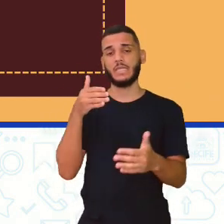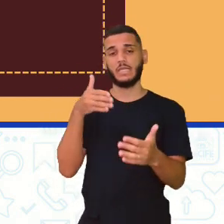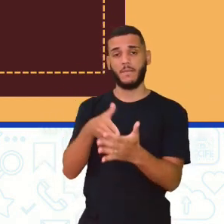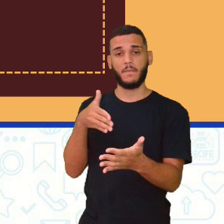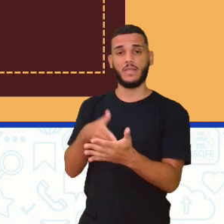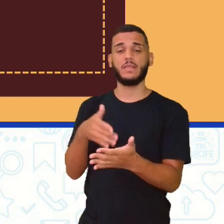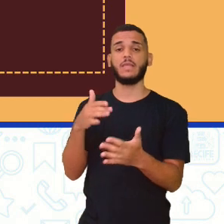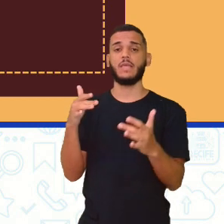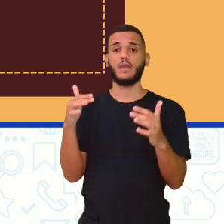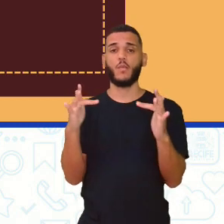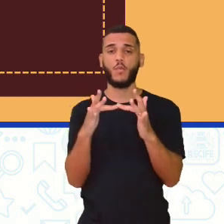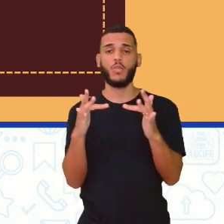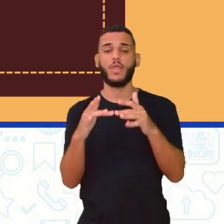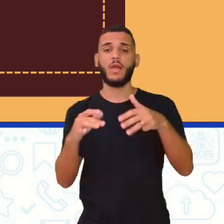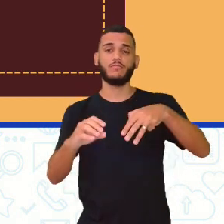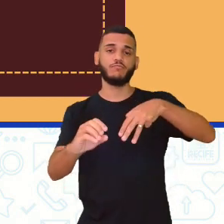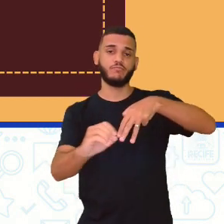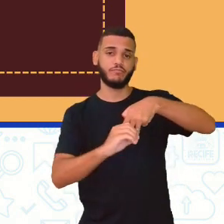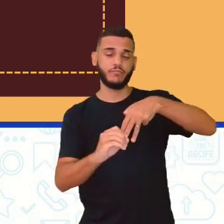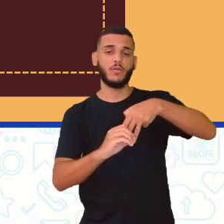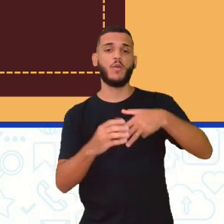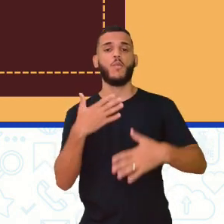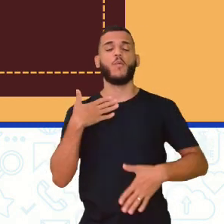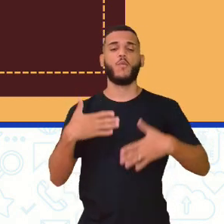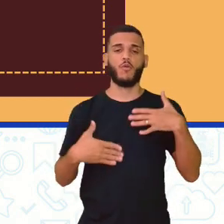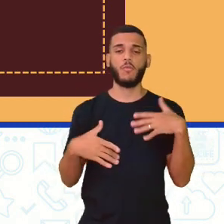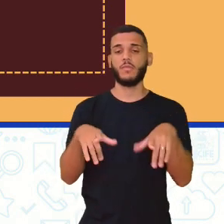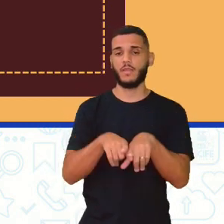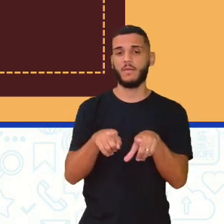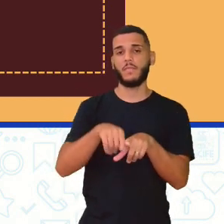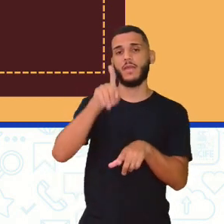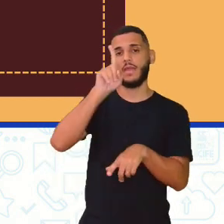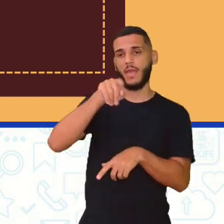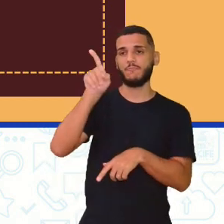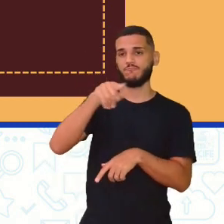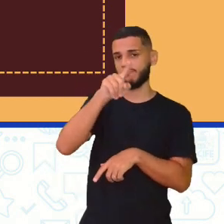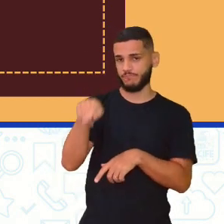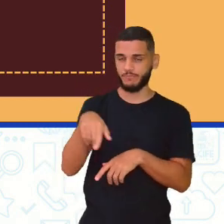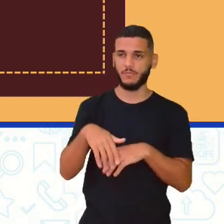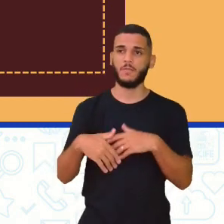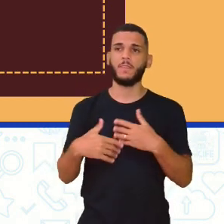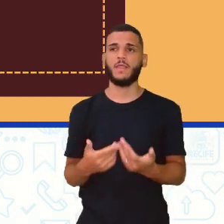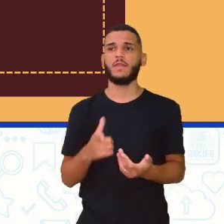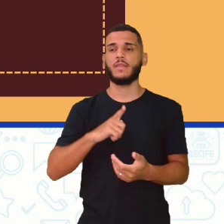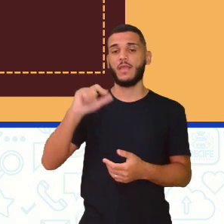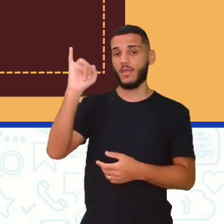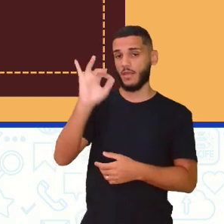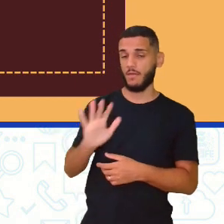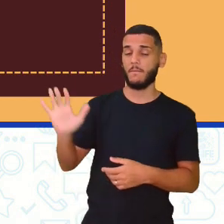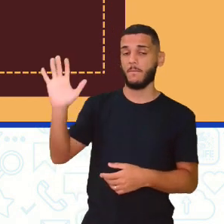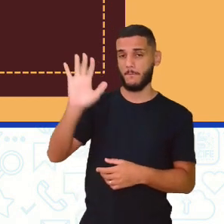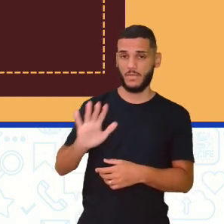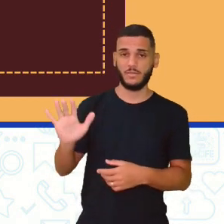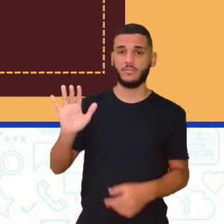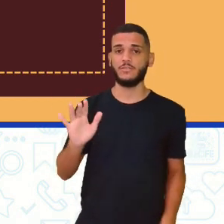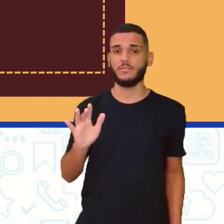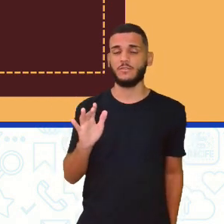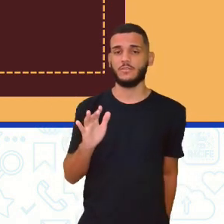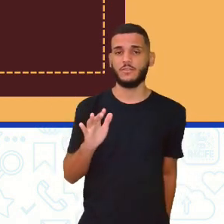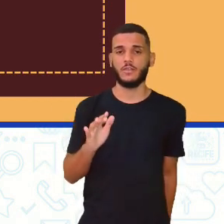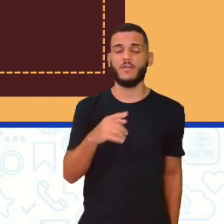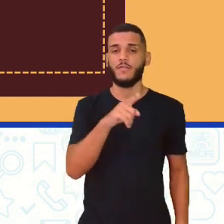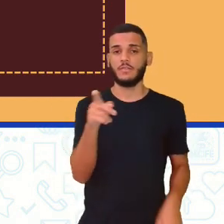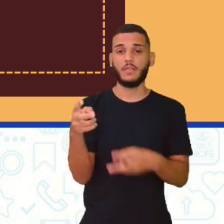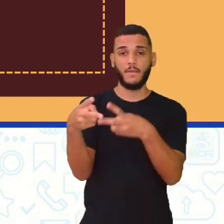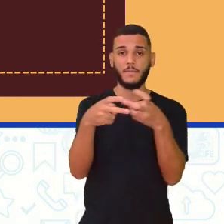a bola toque na casinha com o corpo, ele também é queimado, tá? Então, tem uma imagem aí agora para que